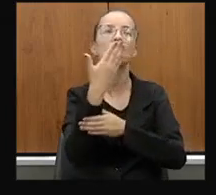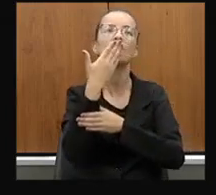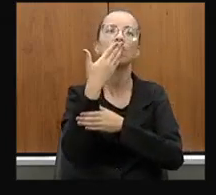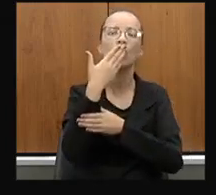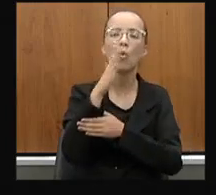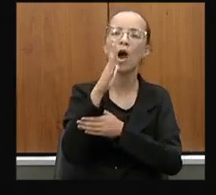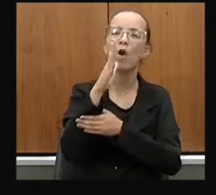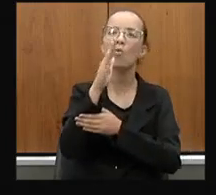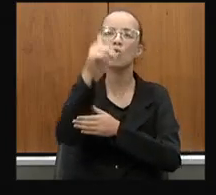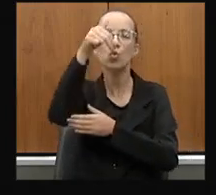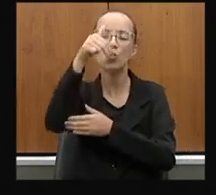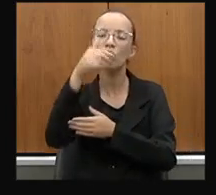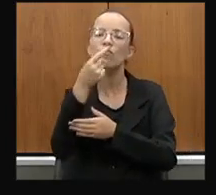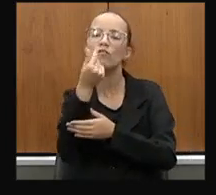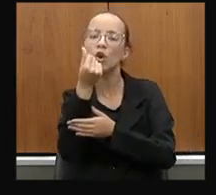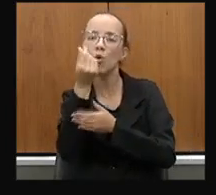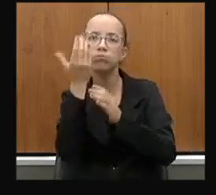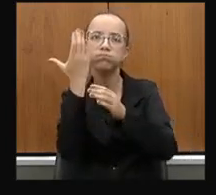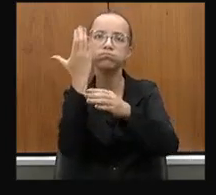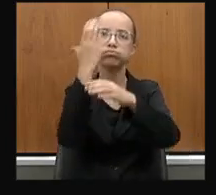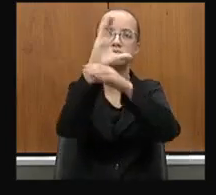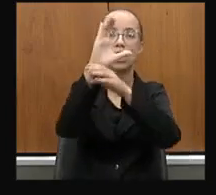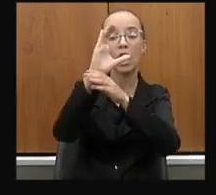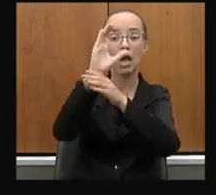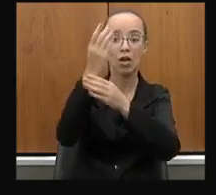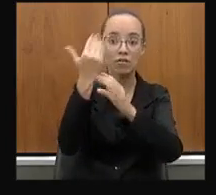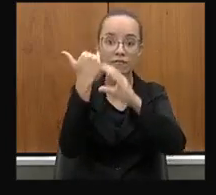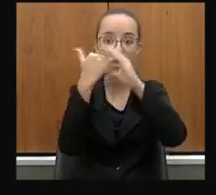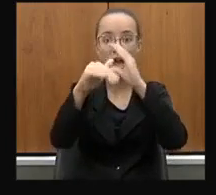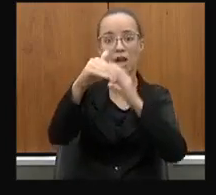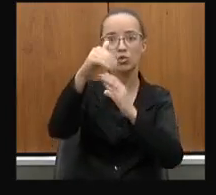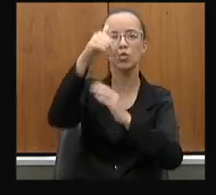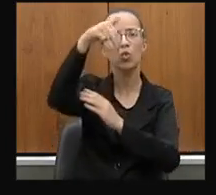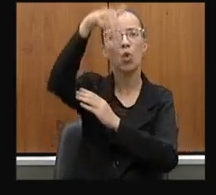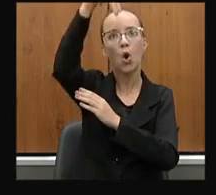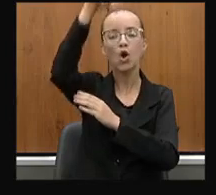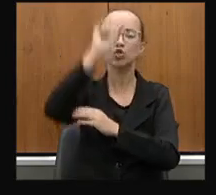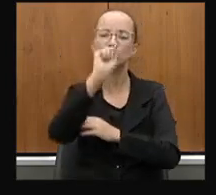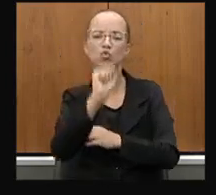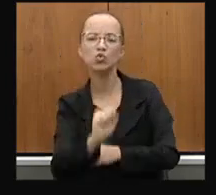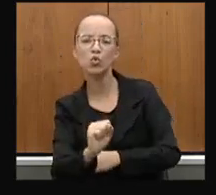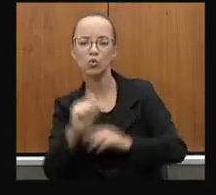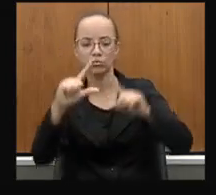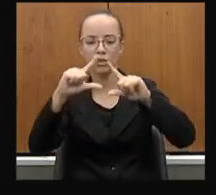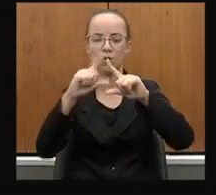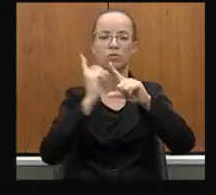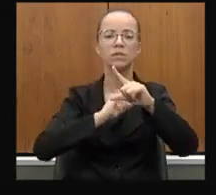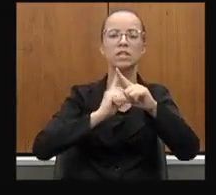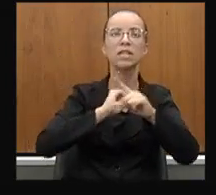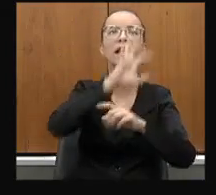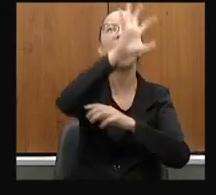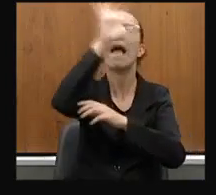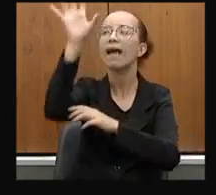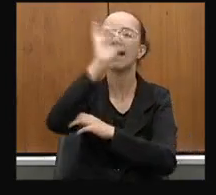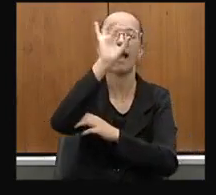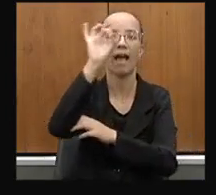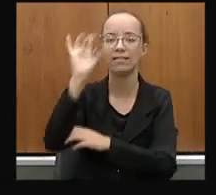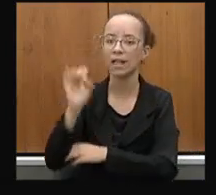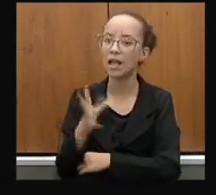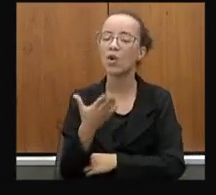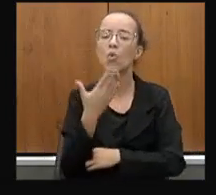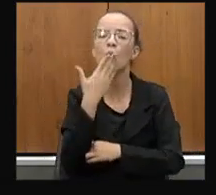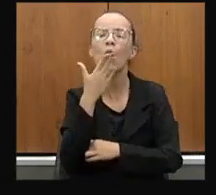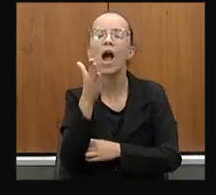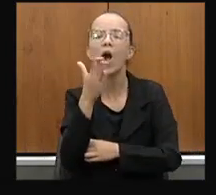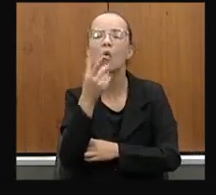investido no Norte, no Mucuri? E qual o valor investido no Triângulo, no Sul de Minas, em outras regiões? Eu queria isso, uma